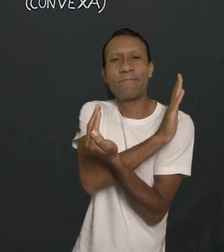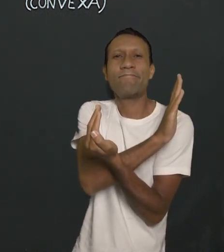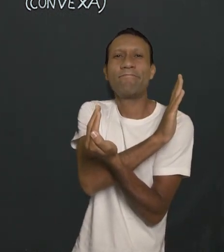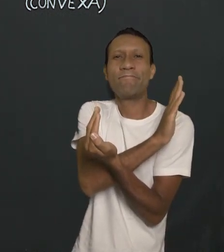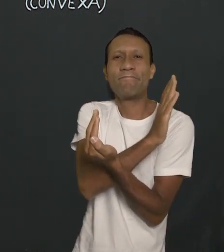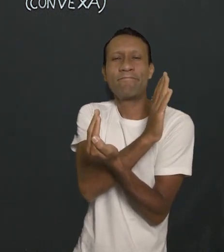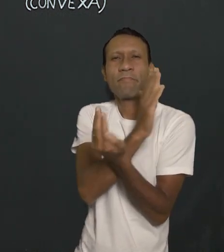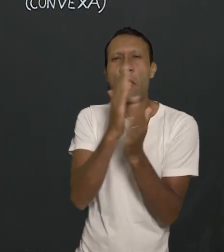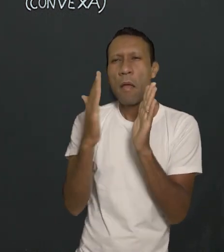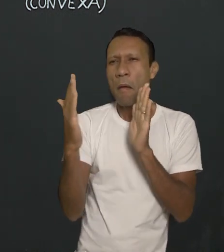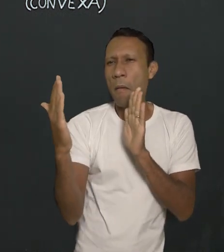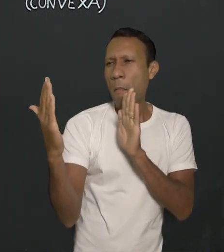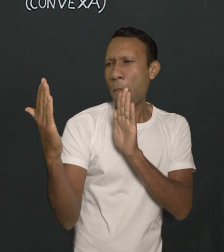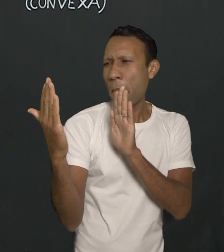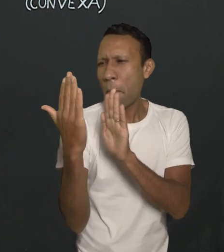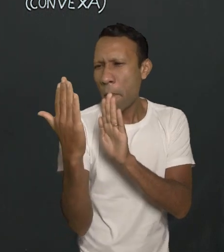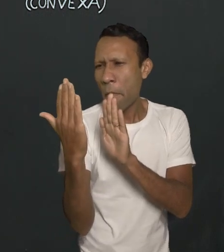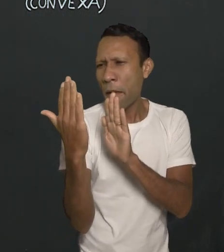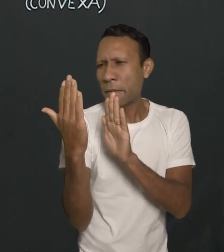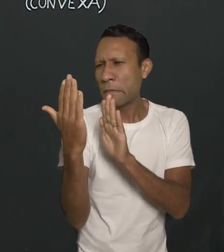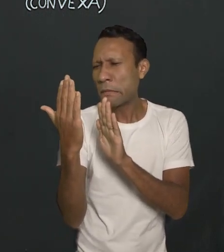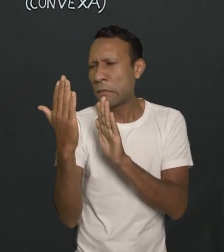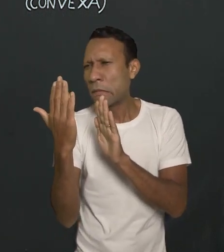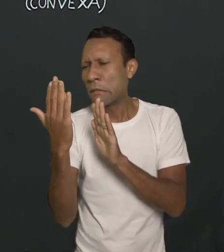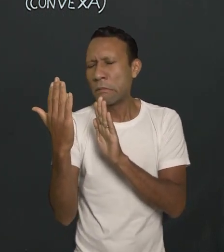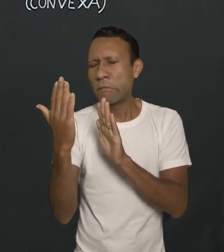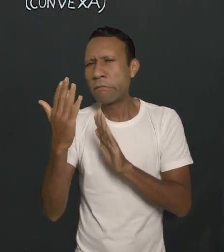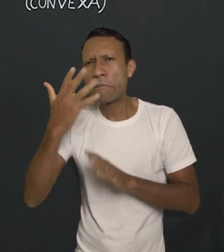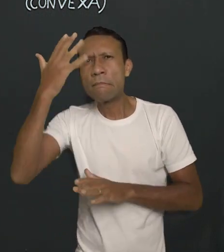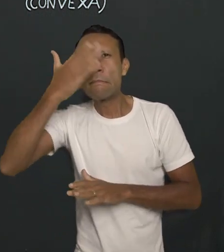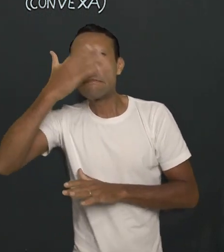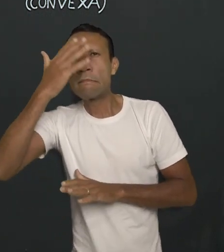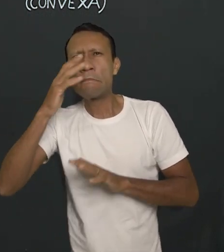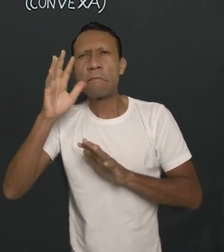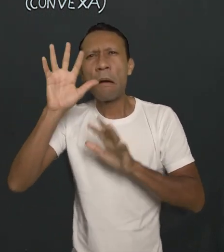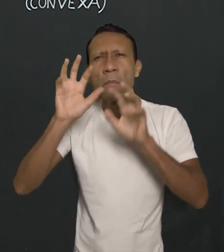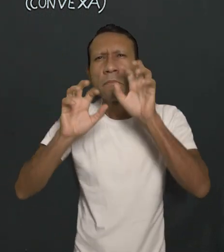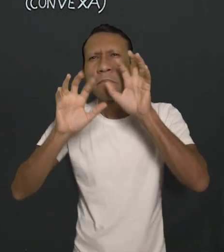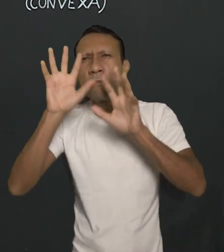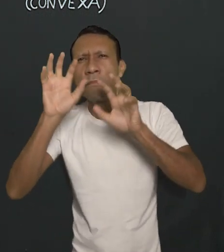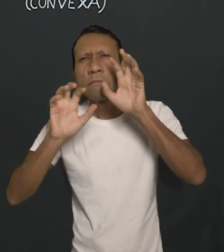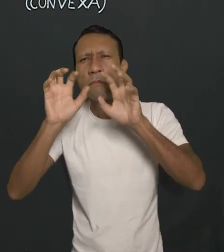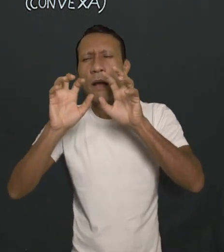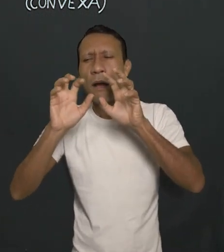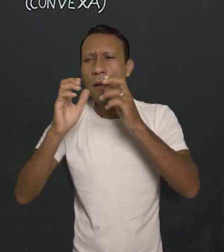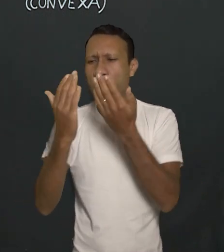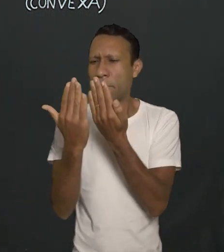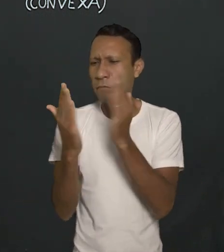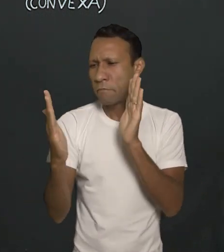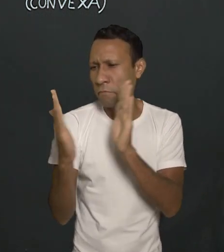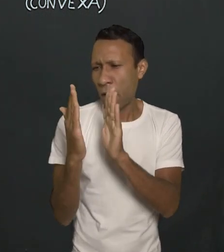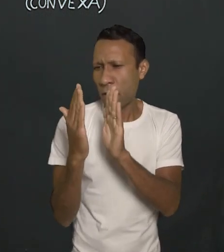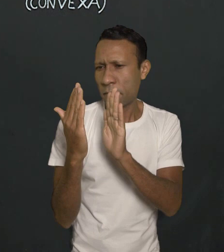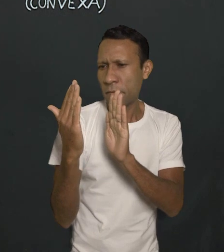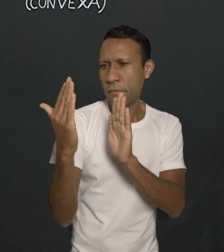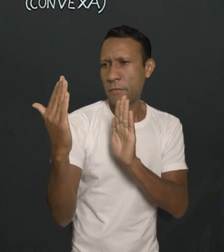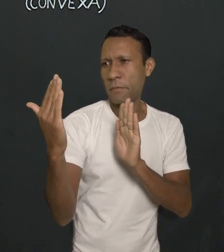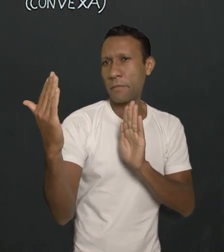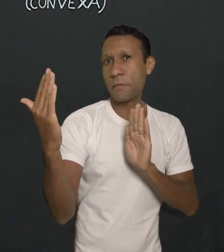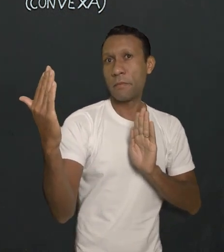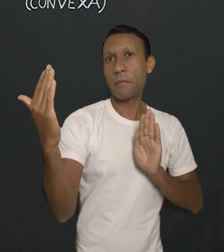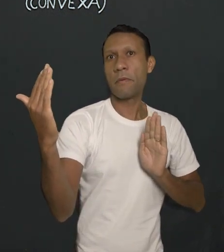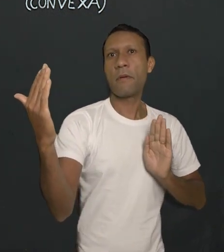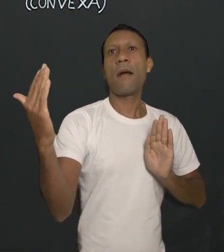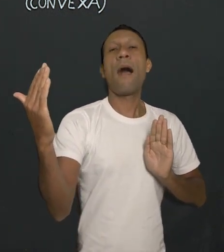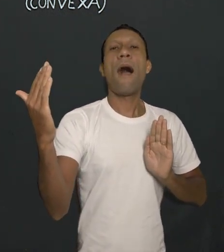logo, quando ele está de perto, o foco está lá longe, tudo embaçado. Agora, quando ele bota de longe,